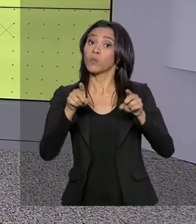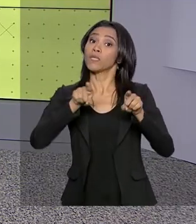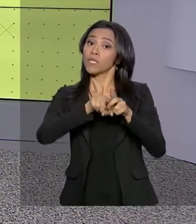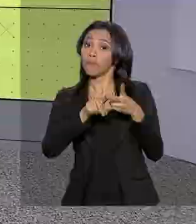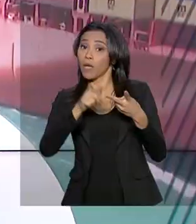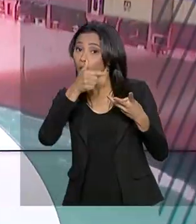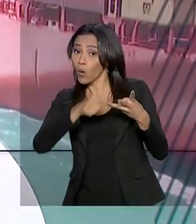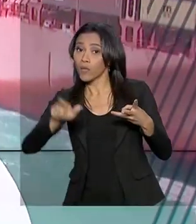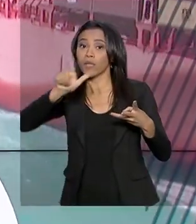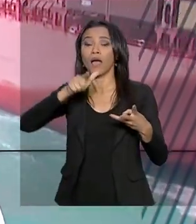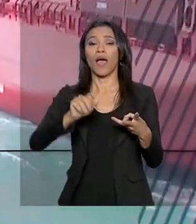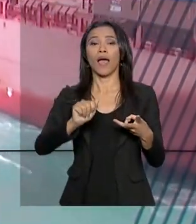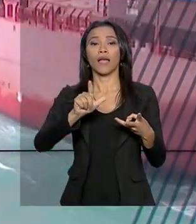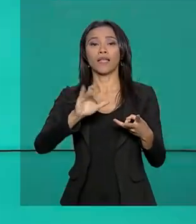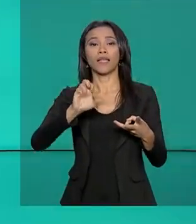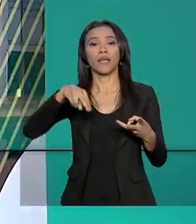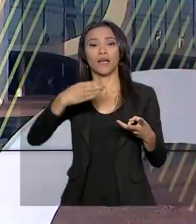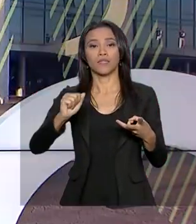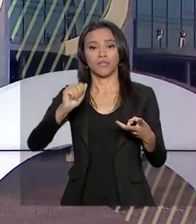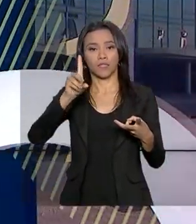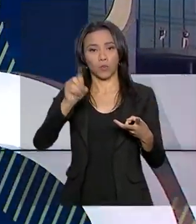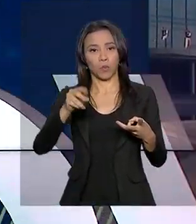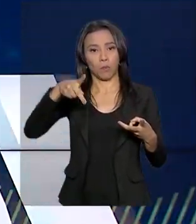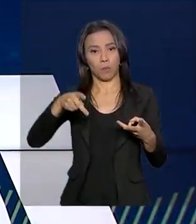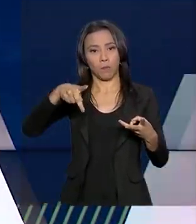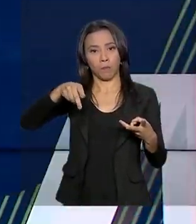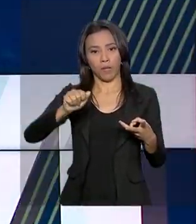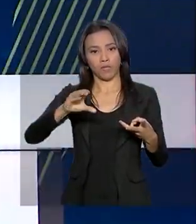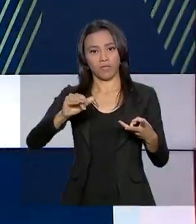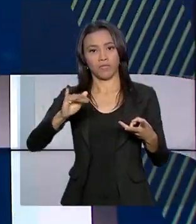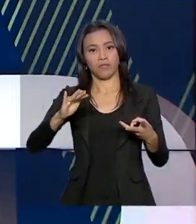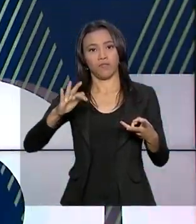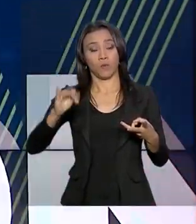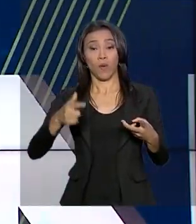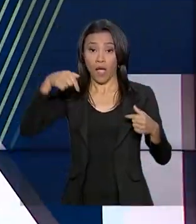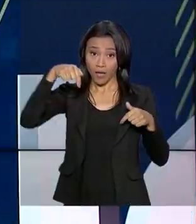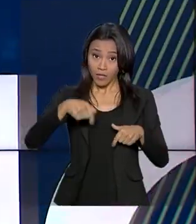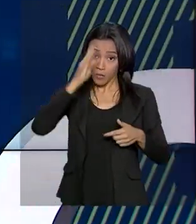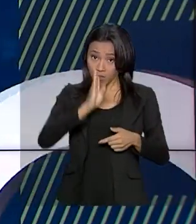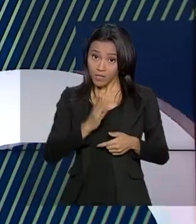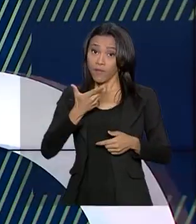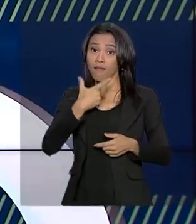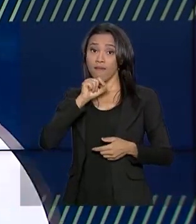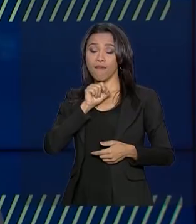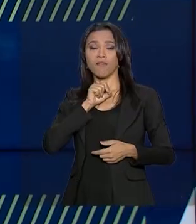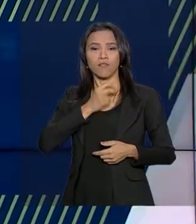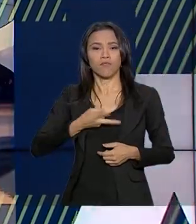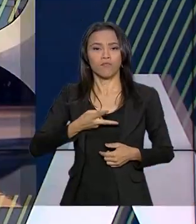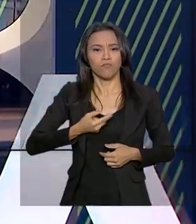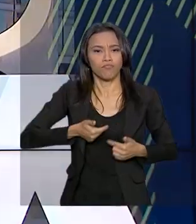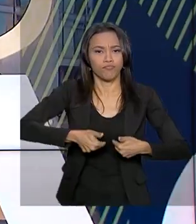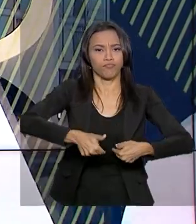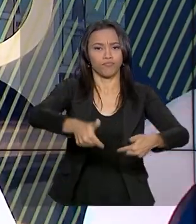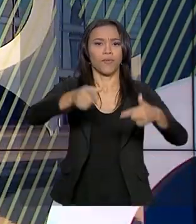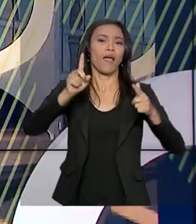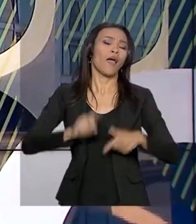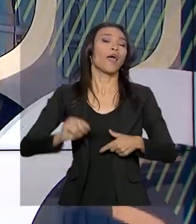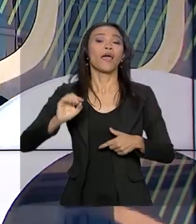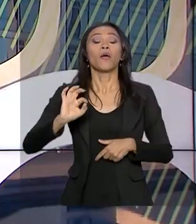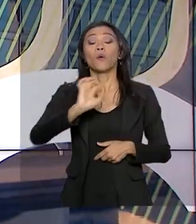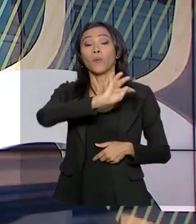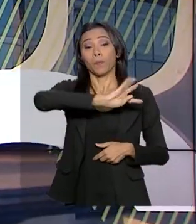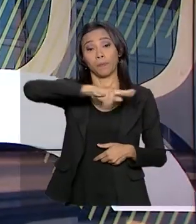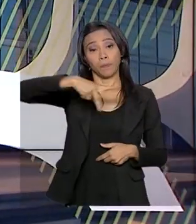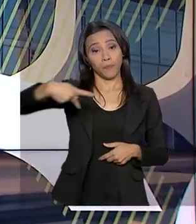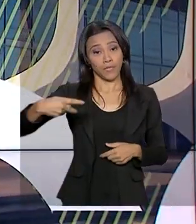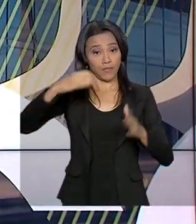do Pacífico. E aqui no Brasil, quem assume a presidência da República é o presidente do Senado, Davi Alcolumbre. No exercício